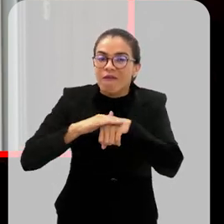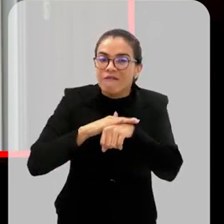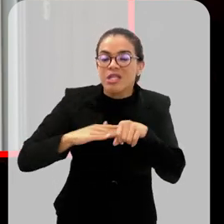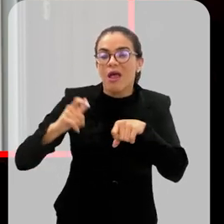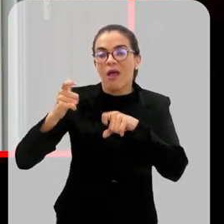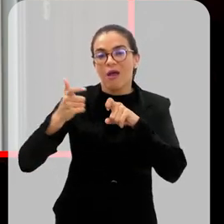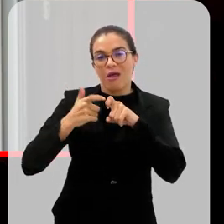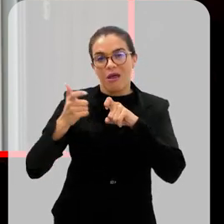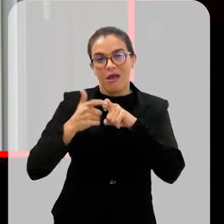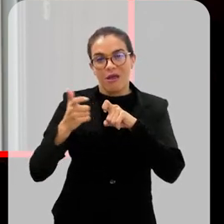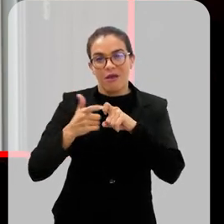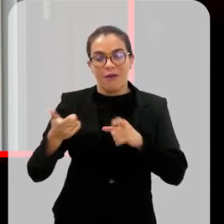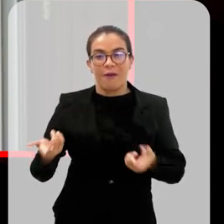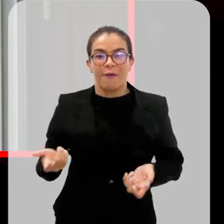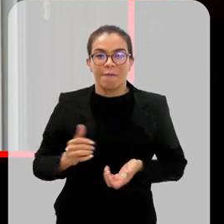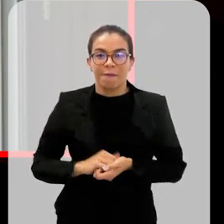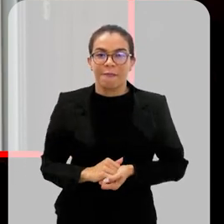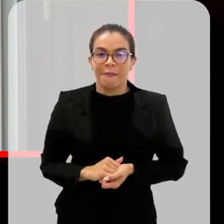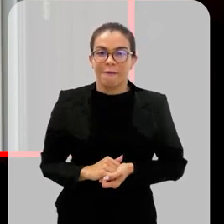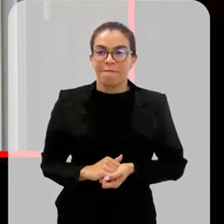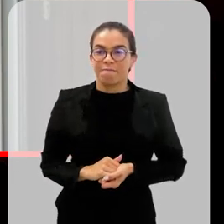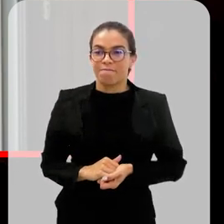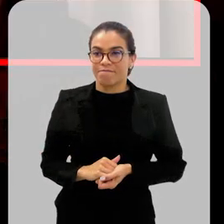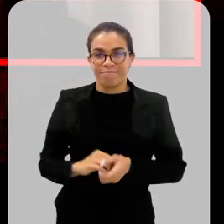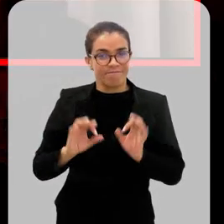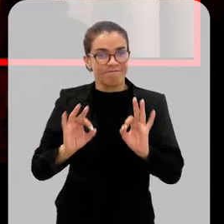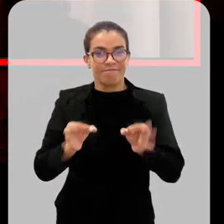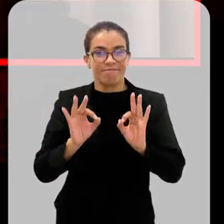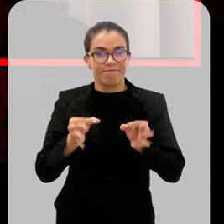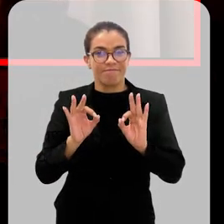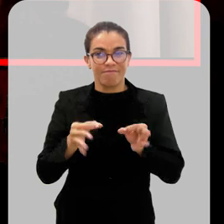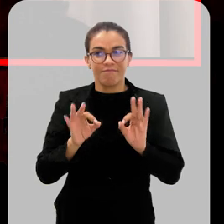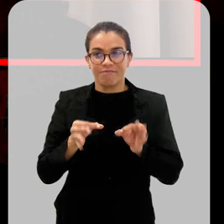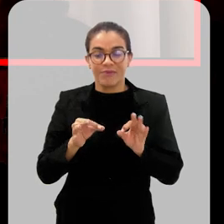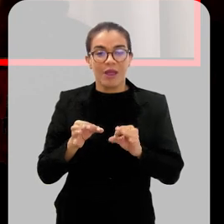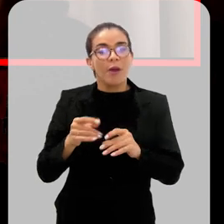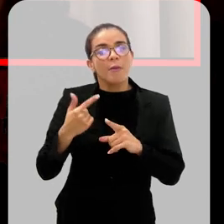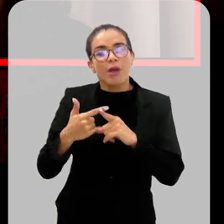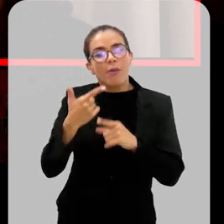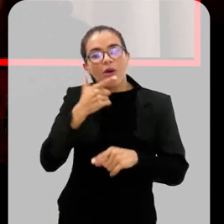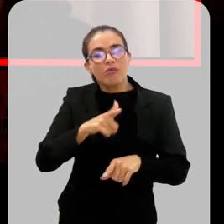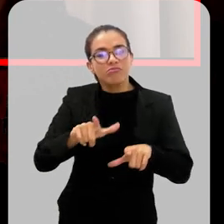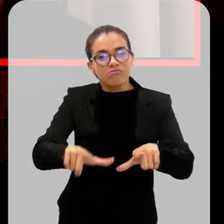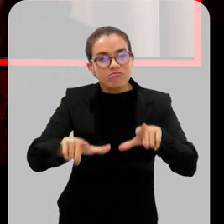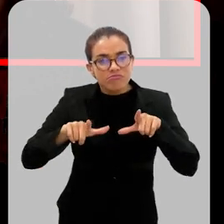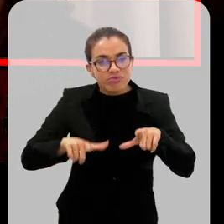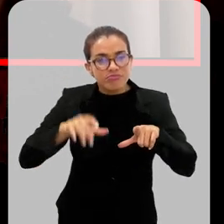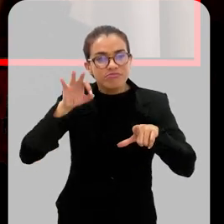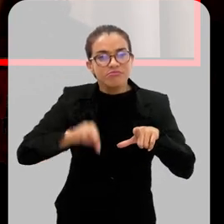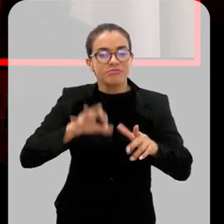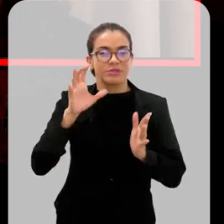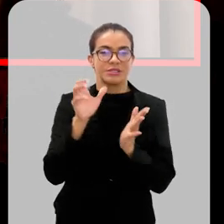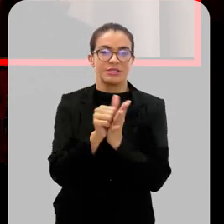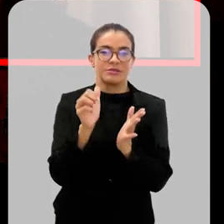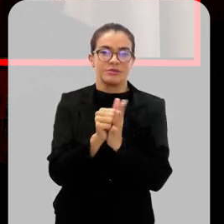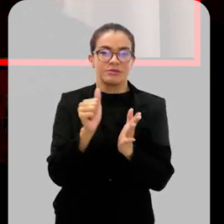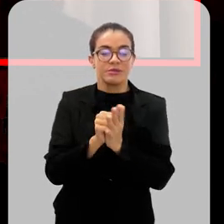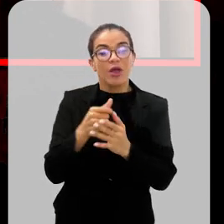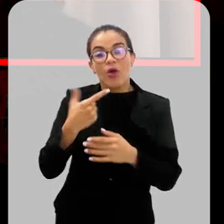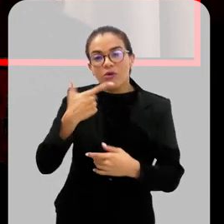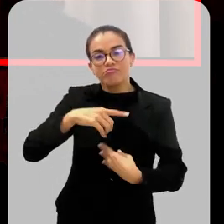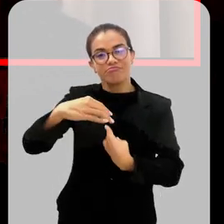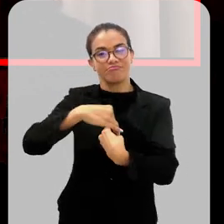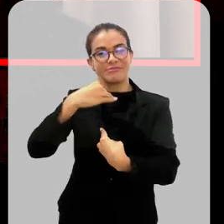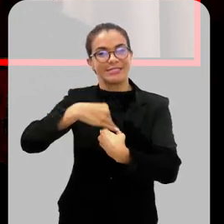conversar com o médico, e não com o doutor Google, né? Exato. Então, para ser diagnosticado, seu caso ser notificado e ele